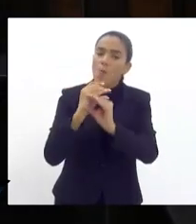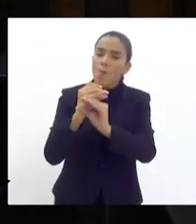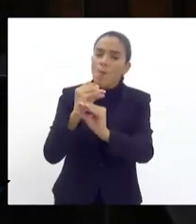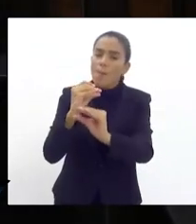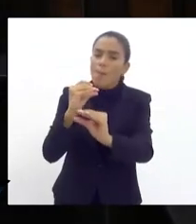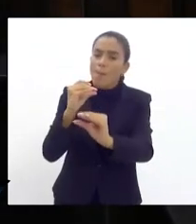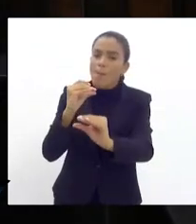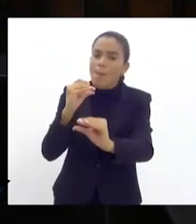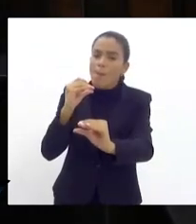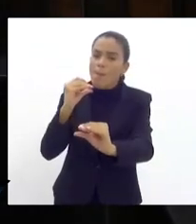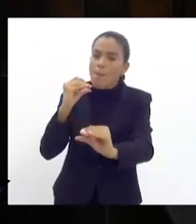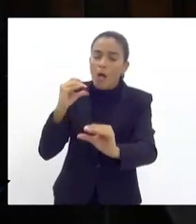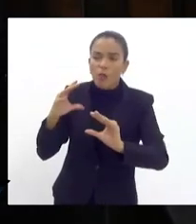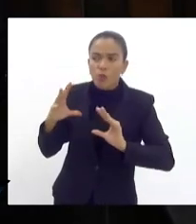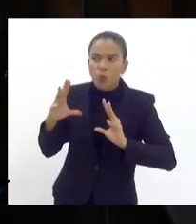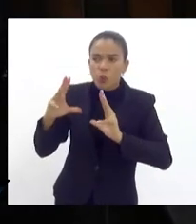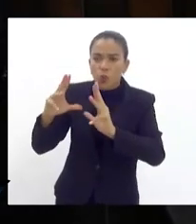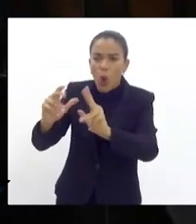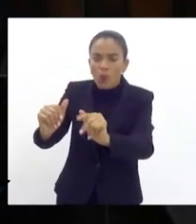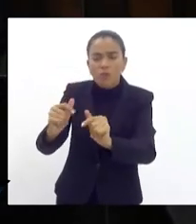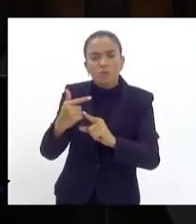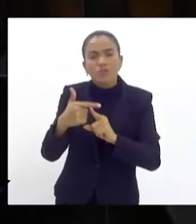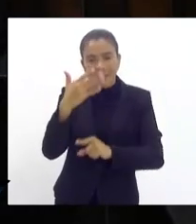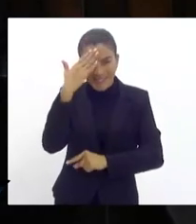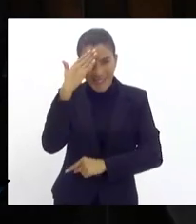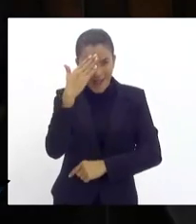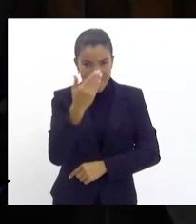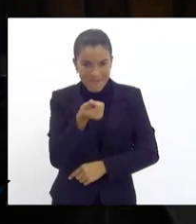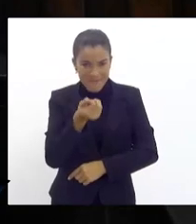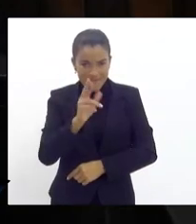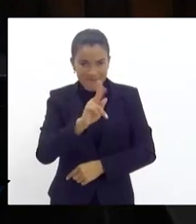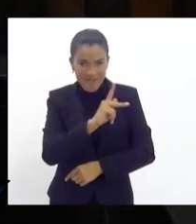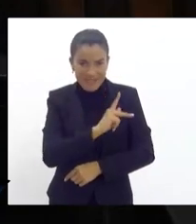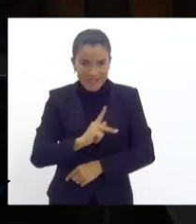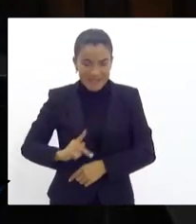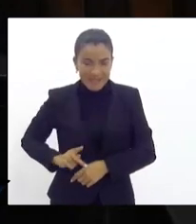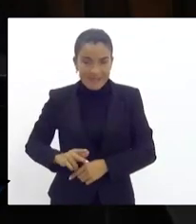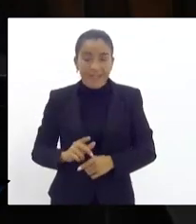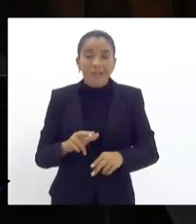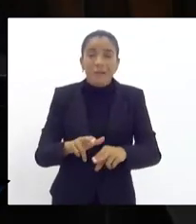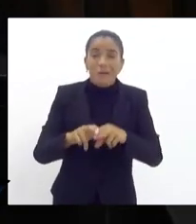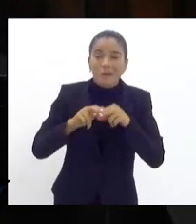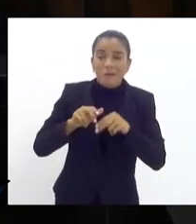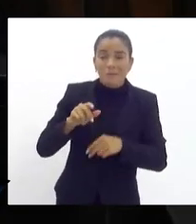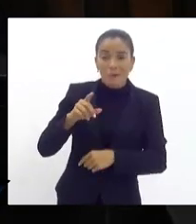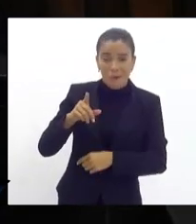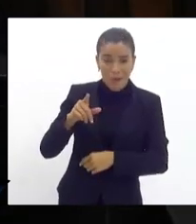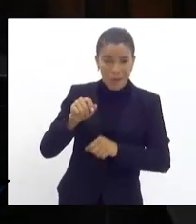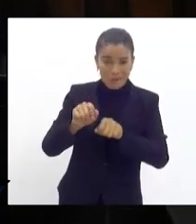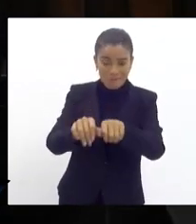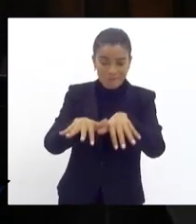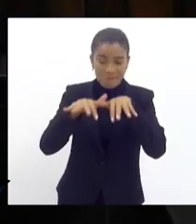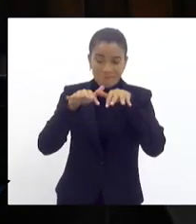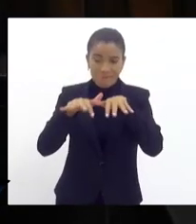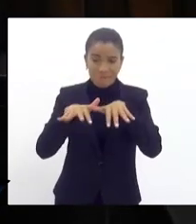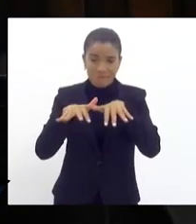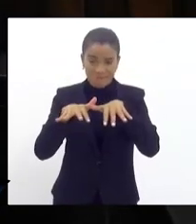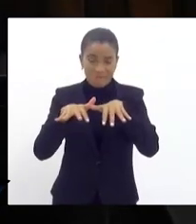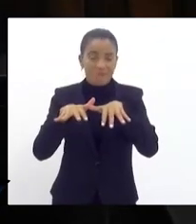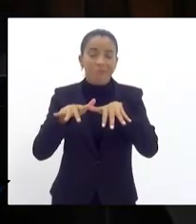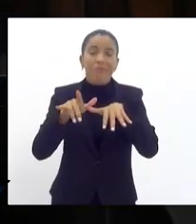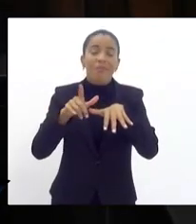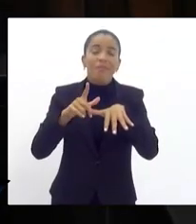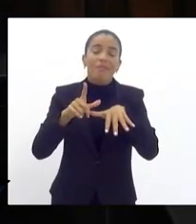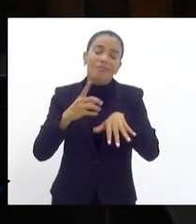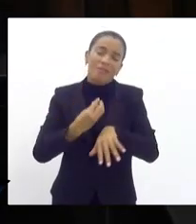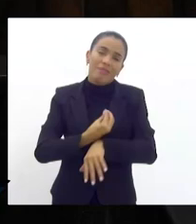de todos. Sabe por que, senhor presidente? Porque os parlamentos estavam